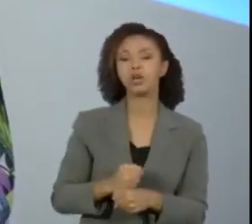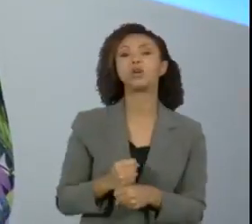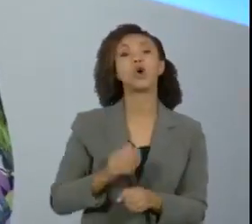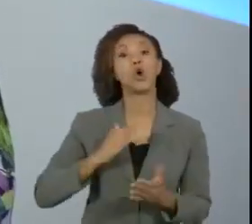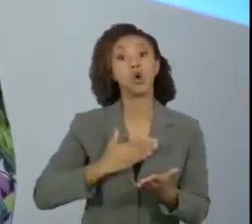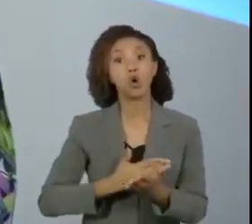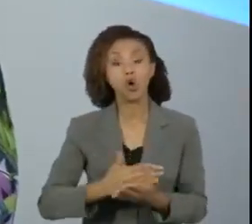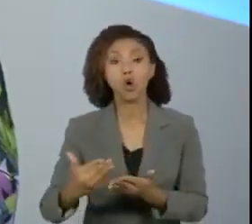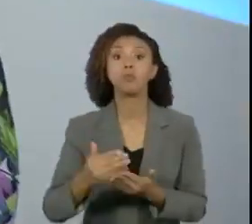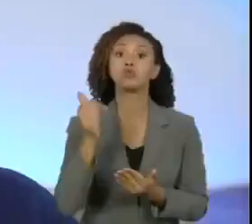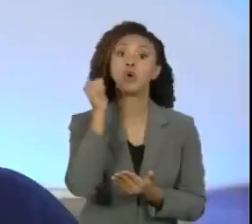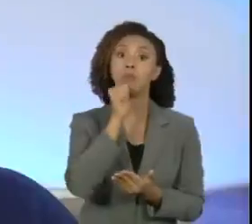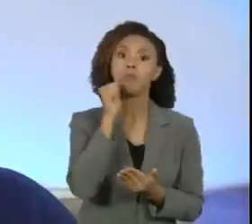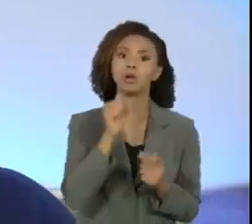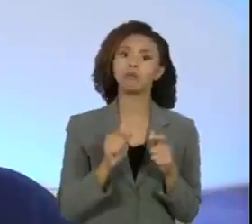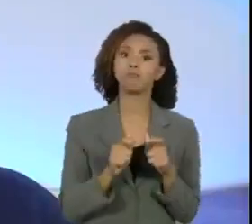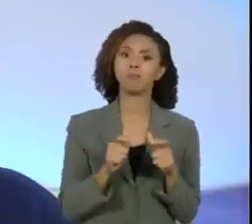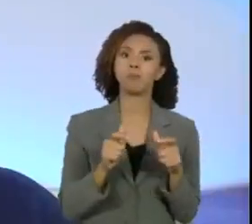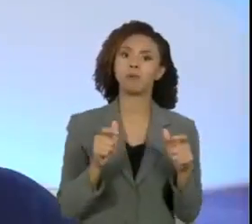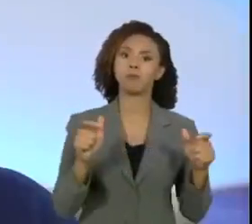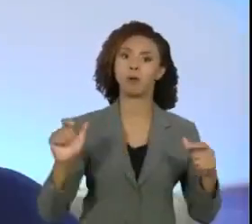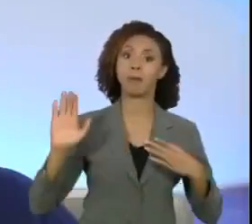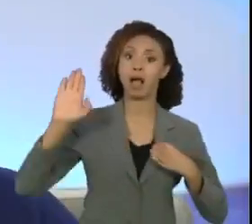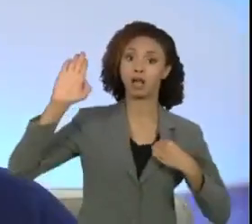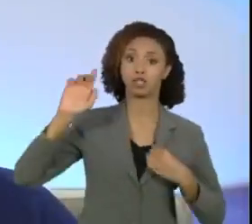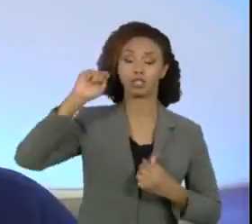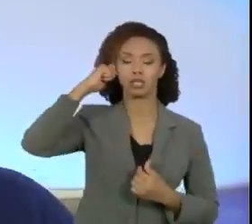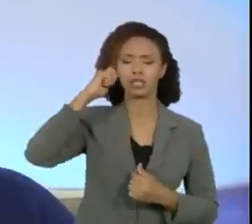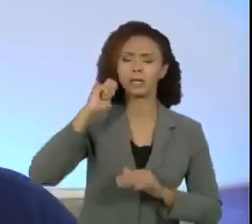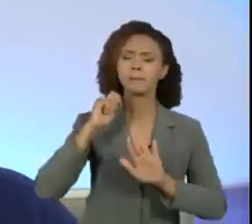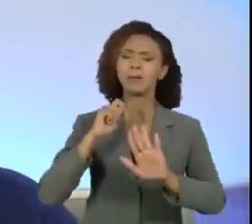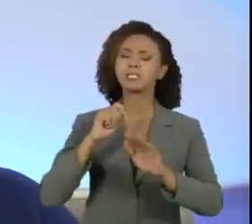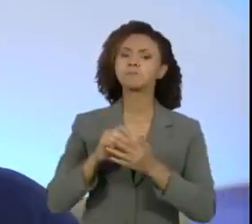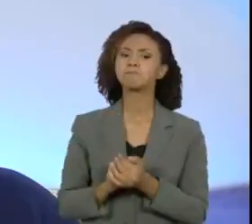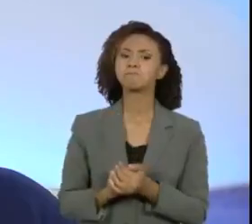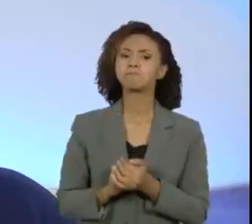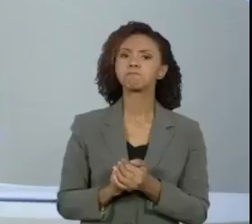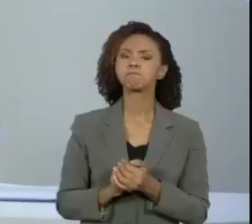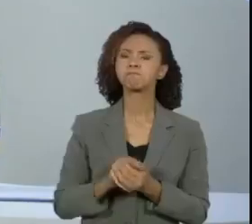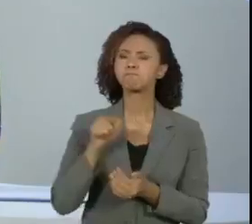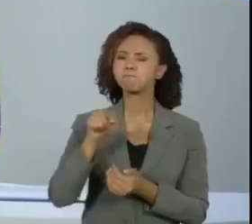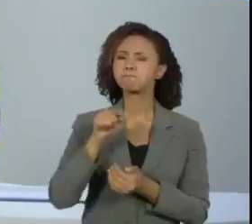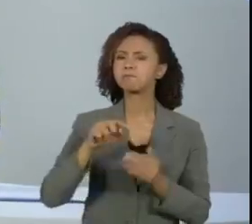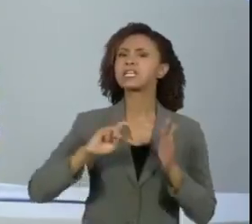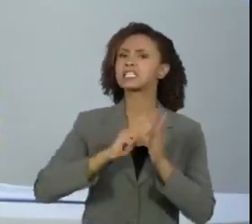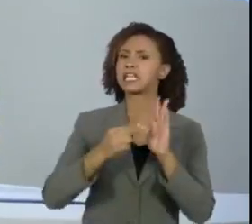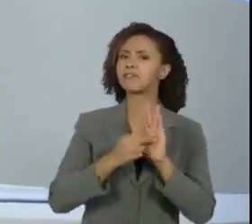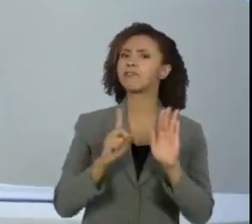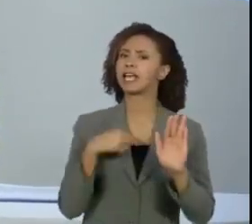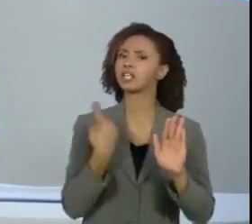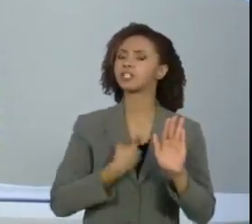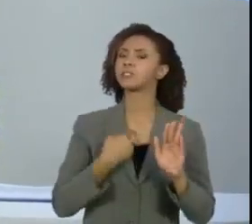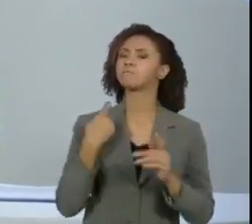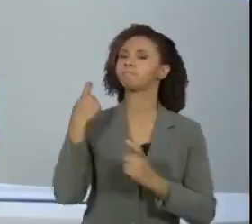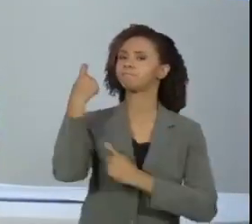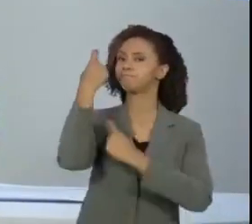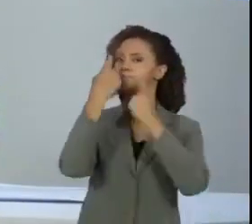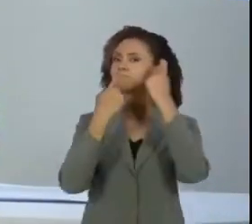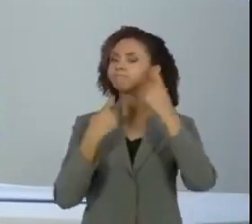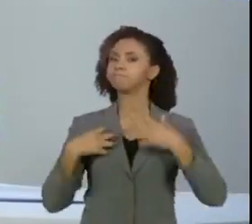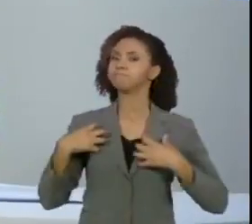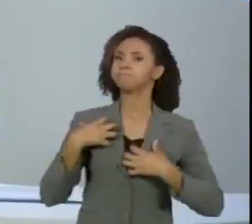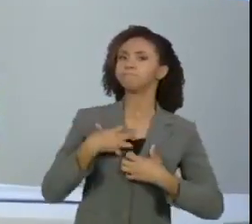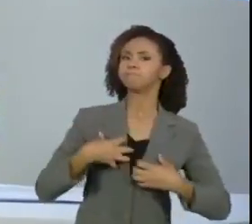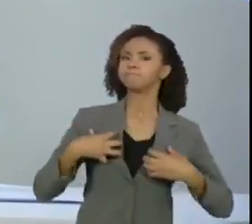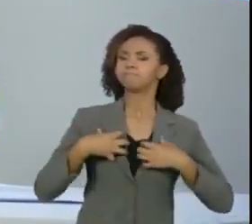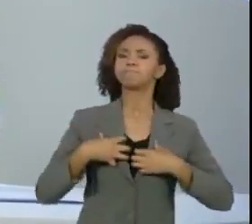crescente de mulheres e isso aponta para algumas preocupações que eu acho que a gente precisa ter de